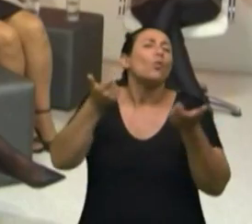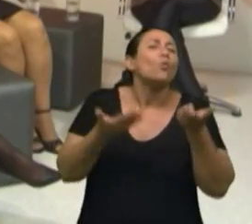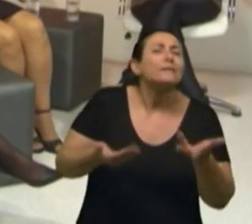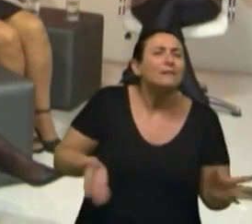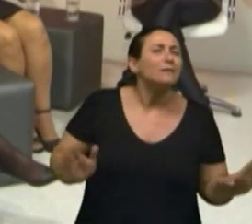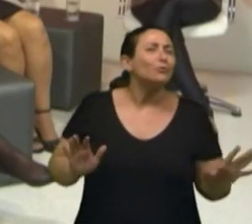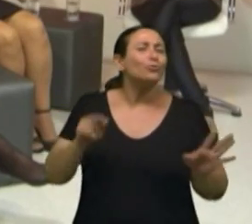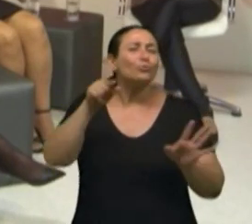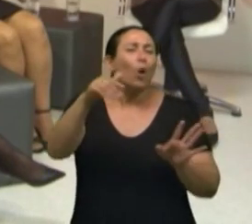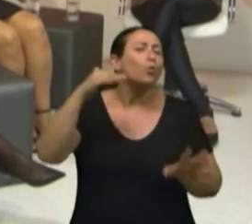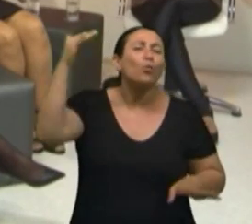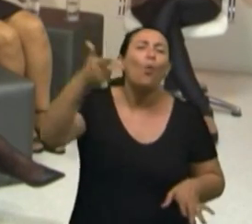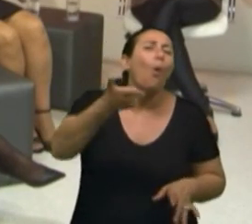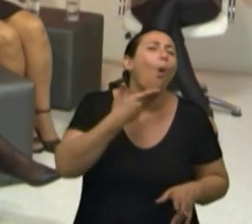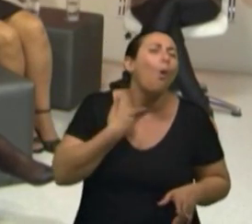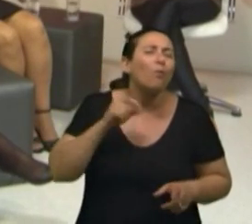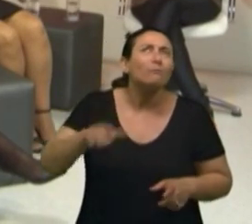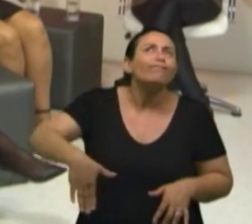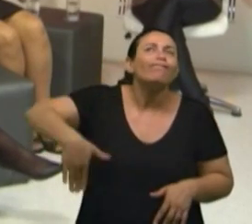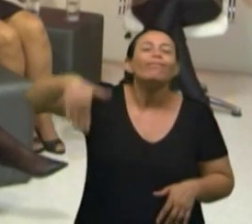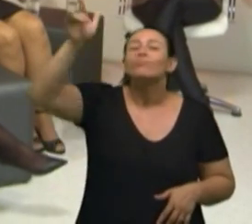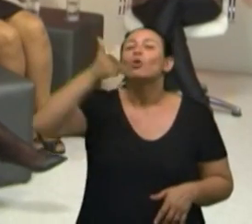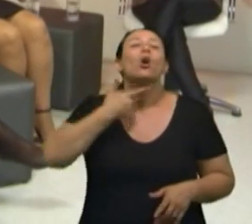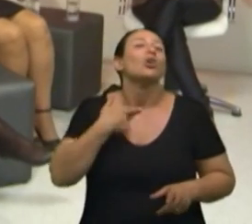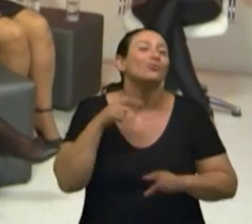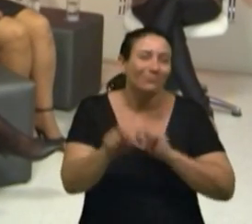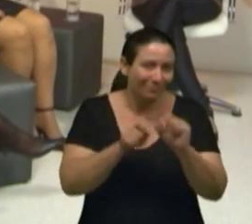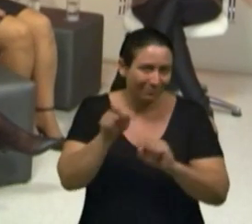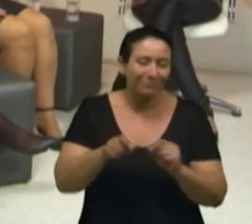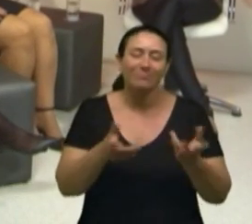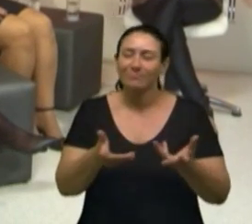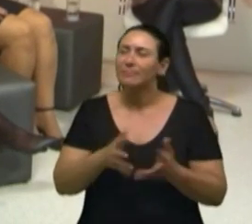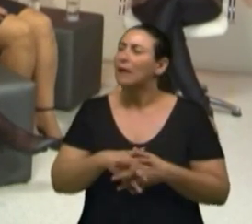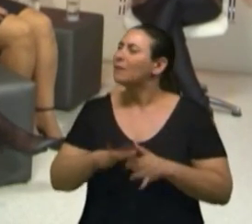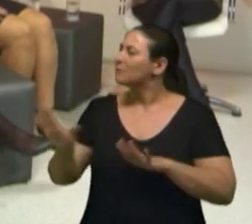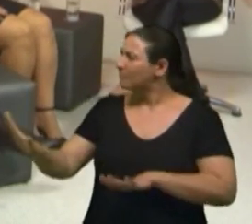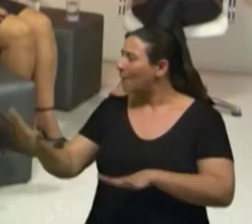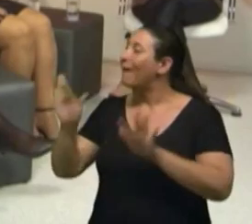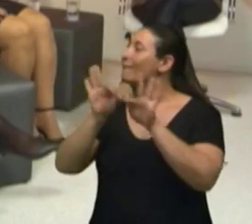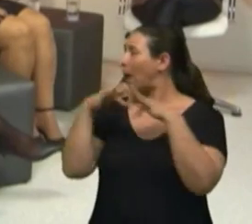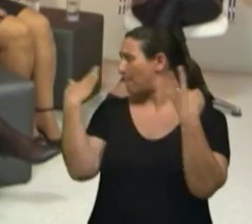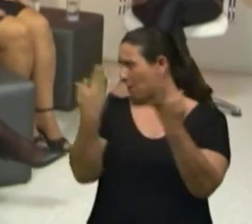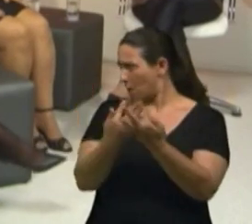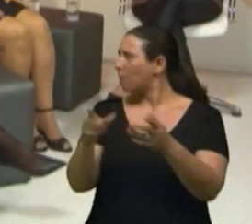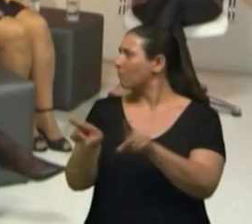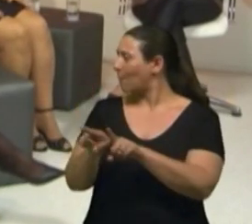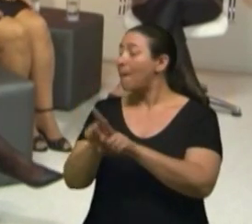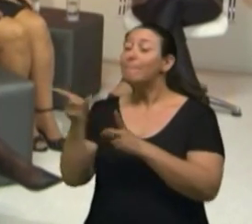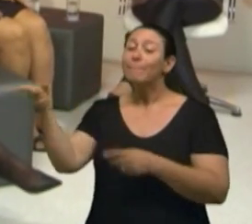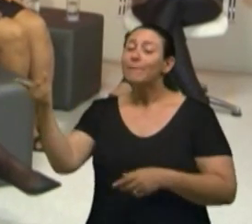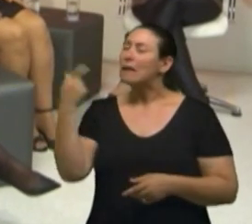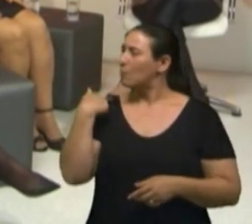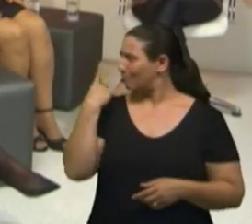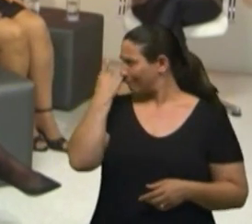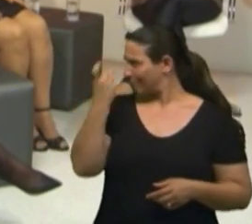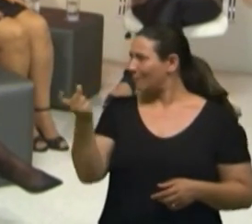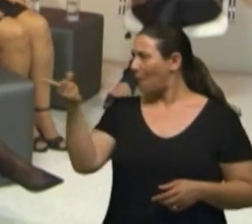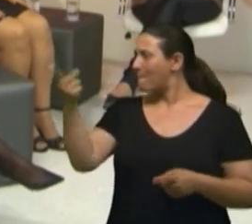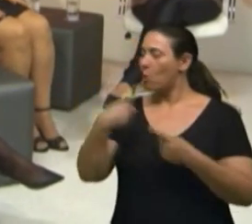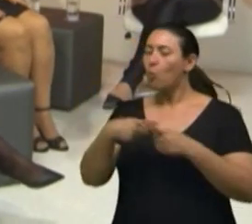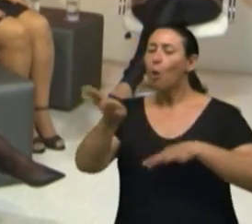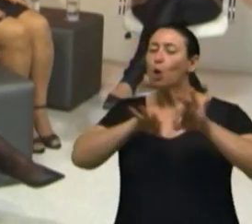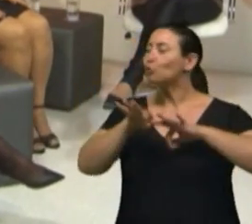momento. Claro. Então, a gente mostra o caminho. Claro. Fátima, mas a família é envolvida. Isso chama atenção? Porque é um programa